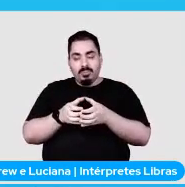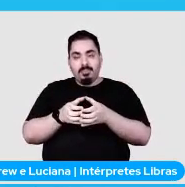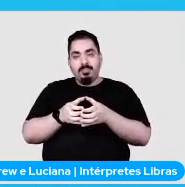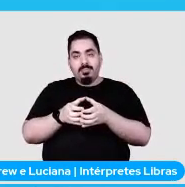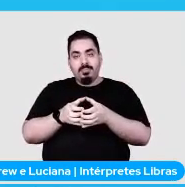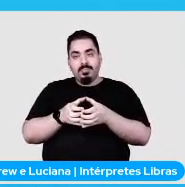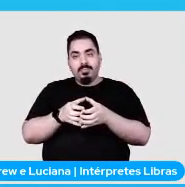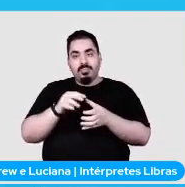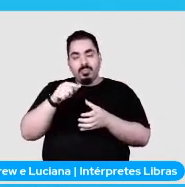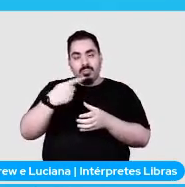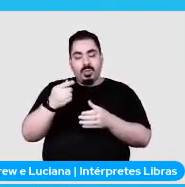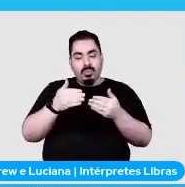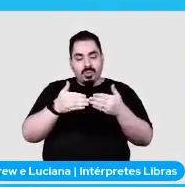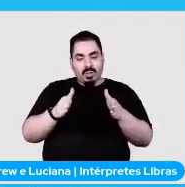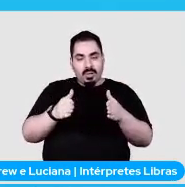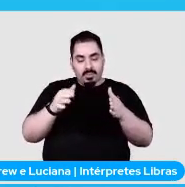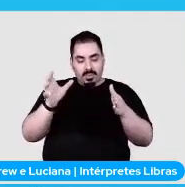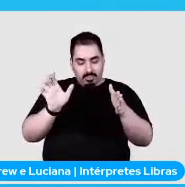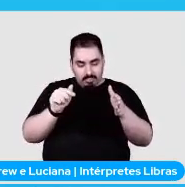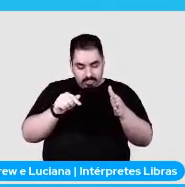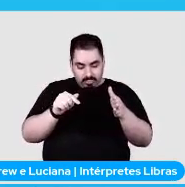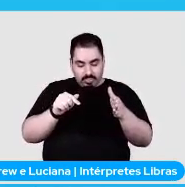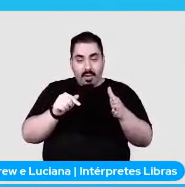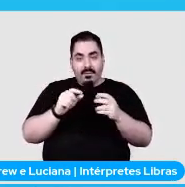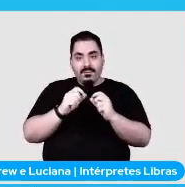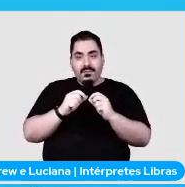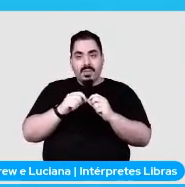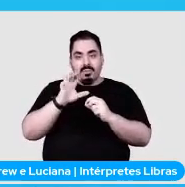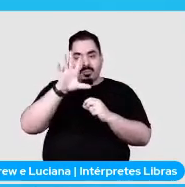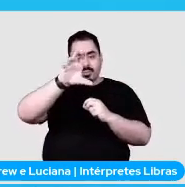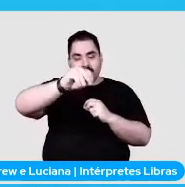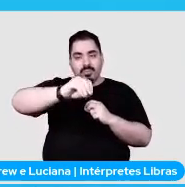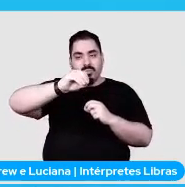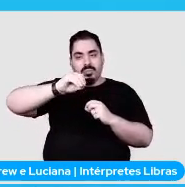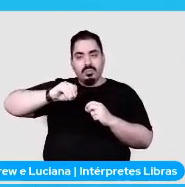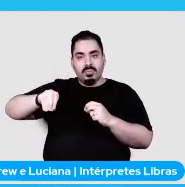depois que abrir a categoria, fazer um, extrair a paginação, né,